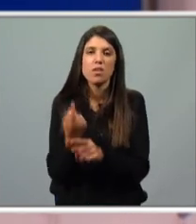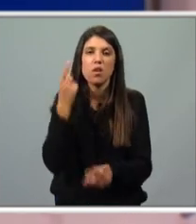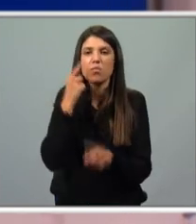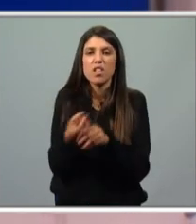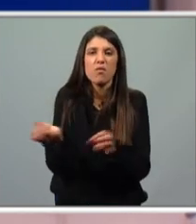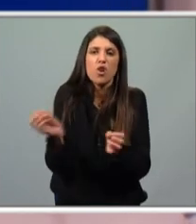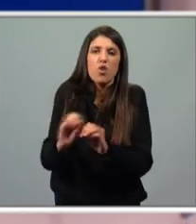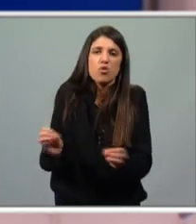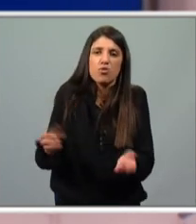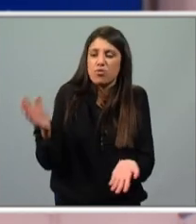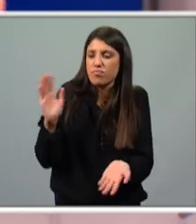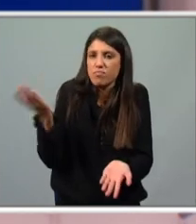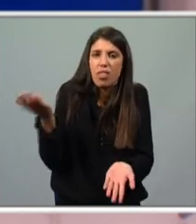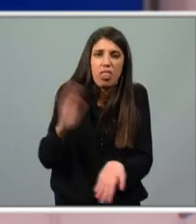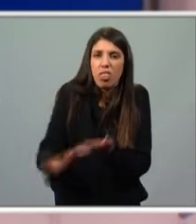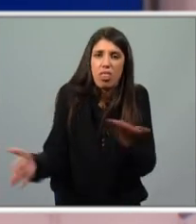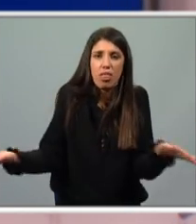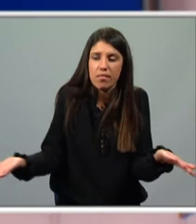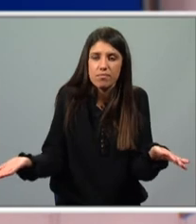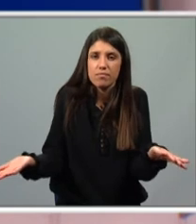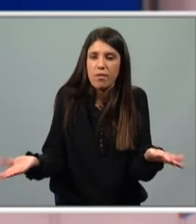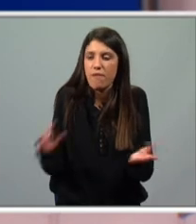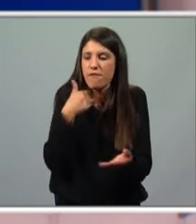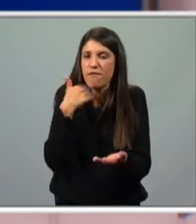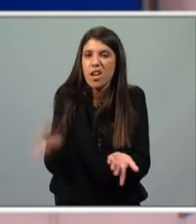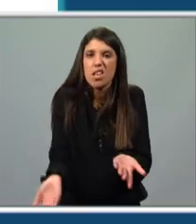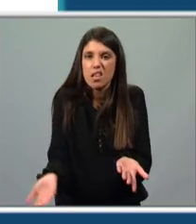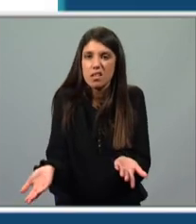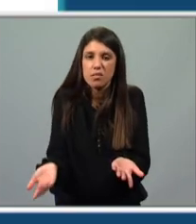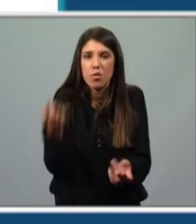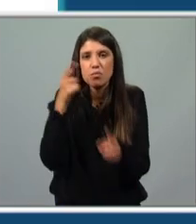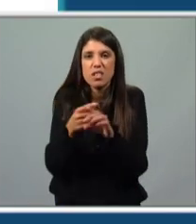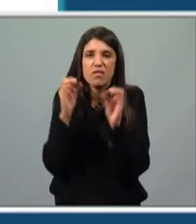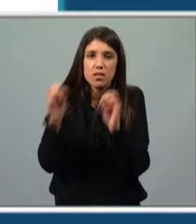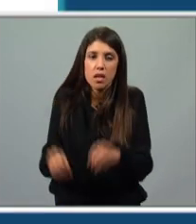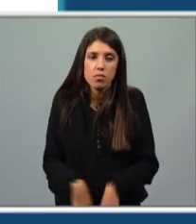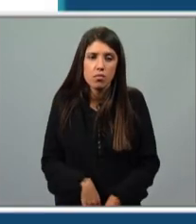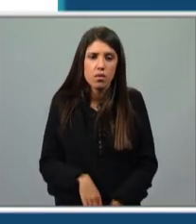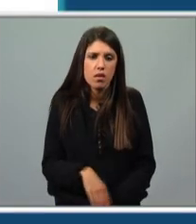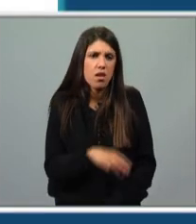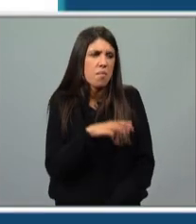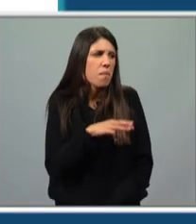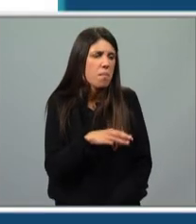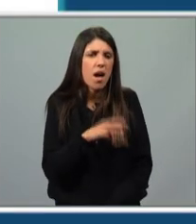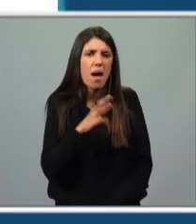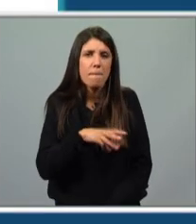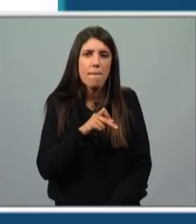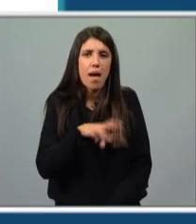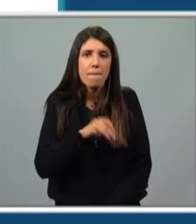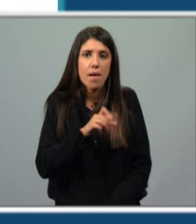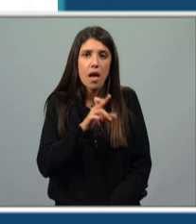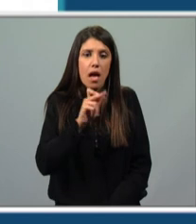serventia para nada, feia ainda por cima. João, os mamarrachos? Mas que mamarrachos?